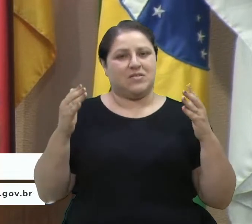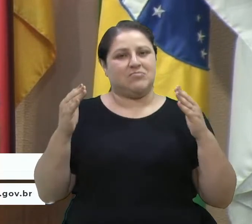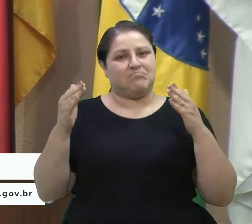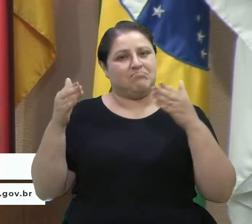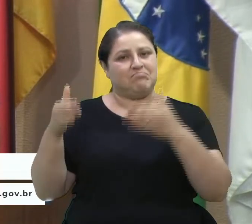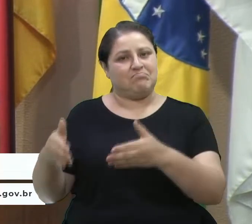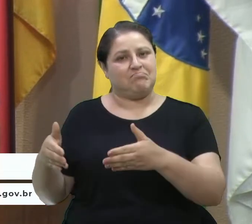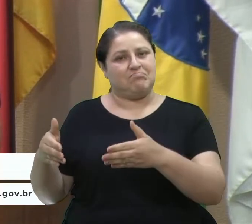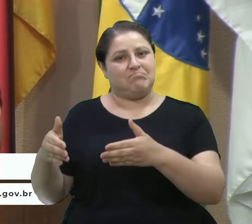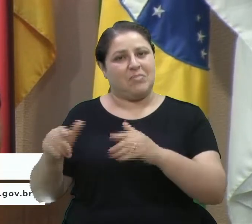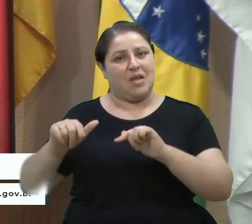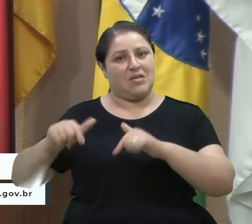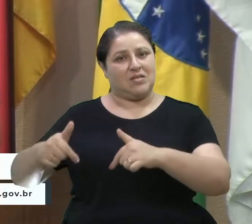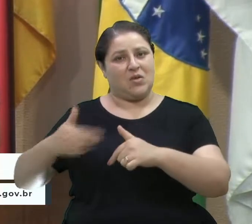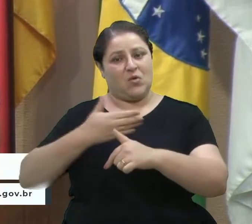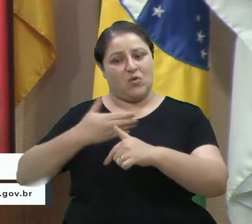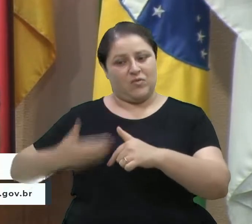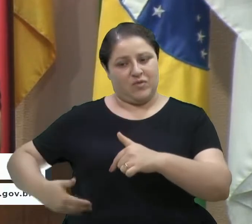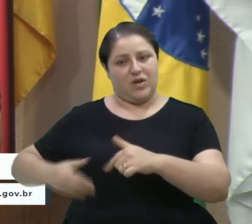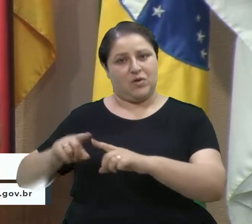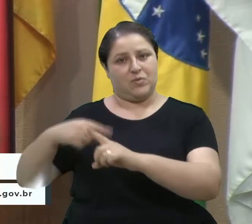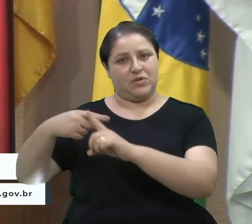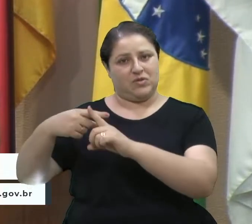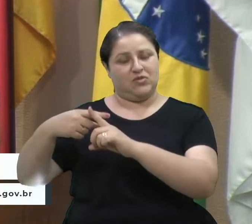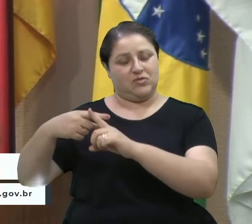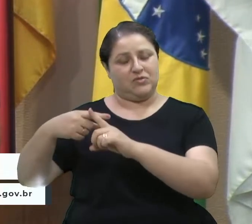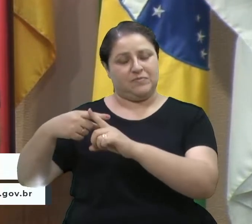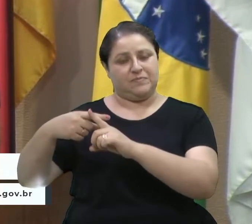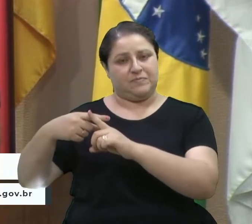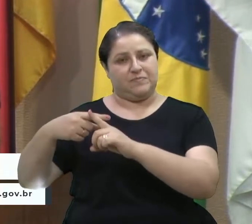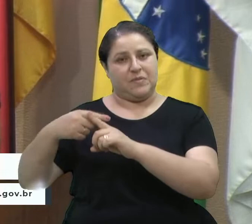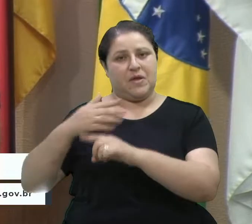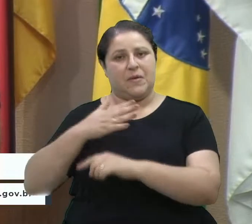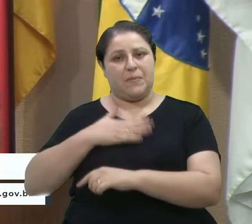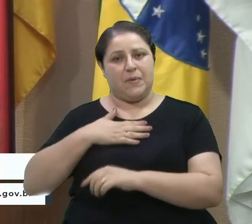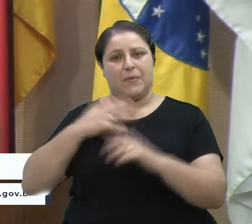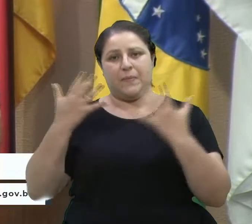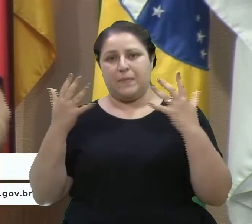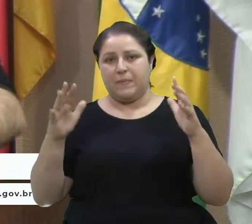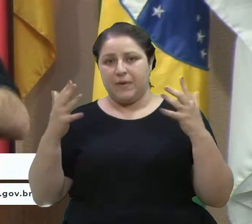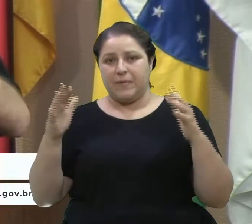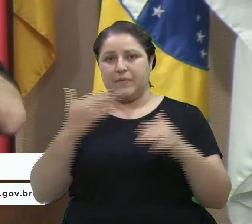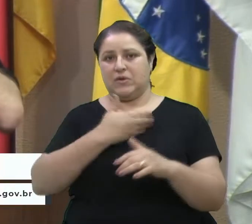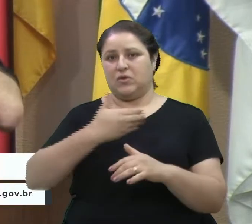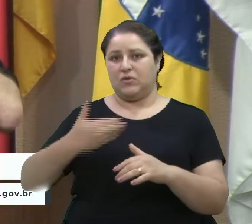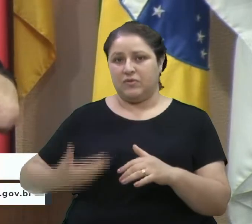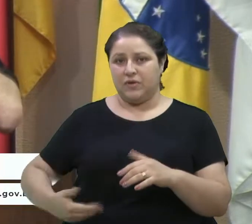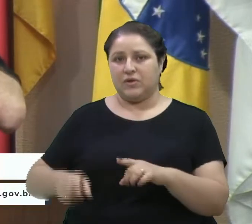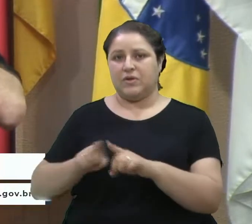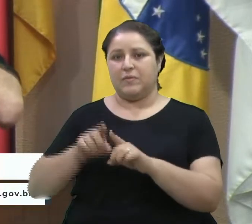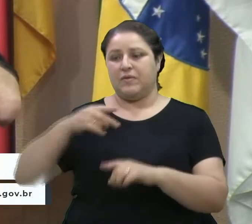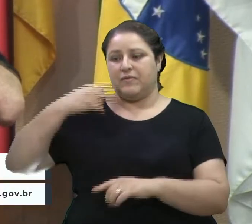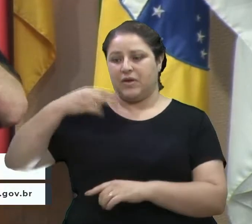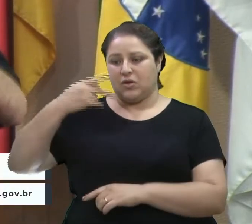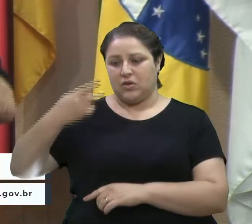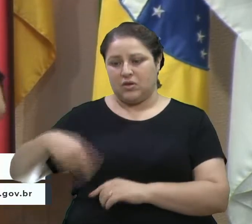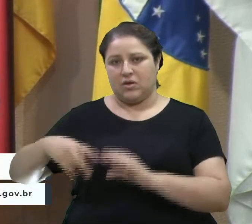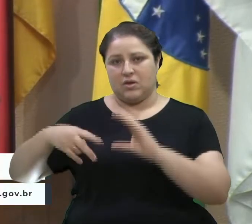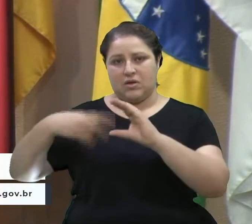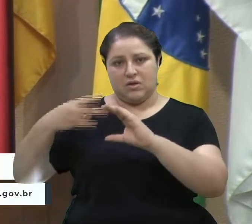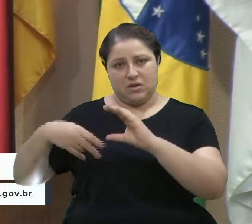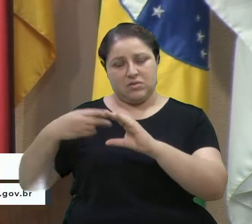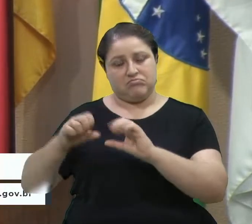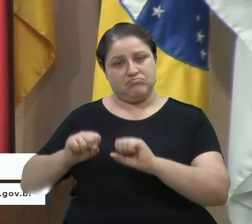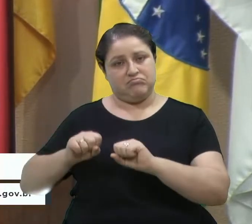governo, acho muito positivo mesmo, e aqui vai meus parabéns para o governo e para os vereadores aqui da casa que se empenharam nessa